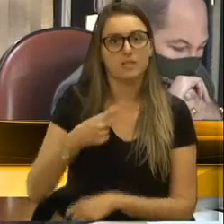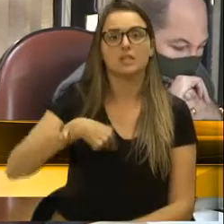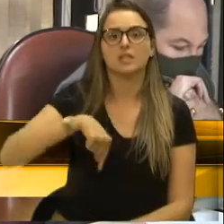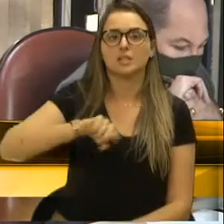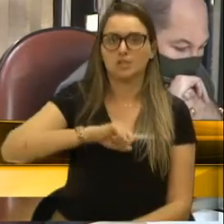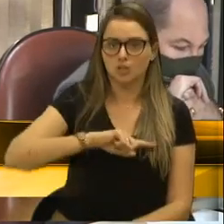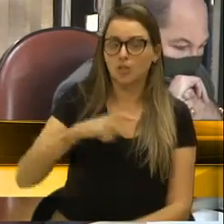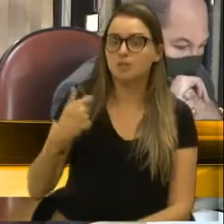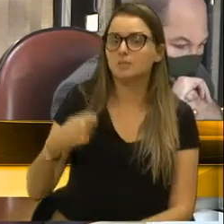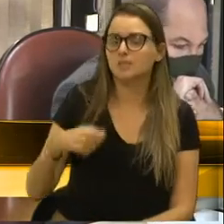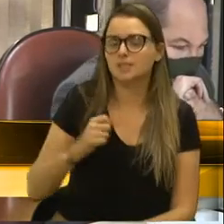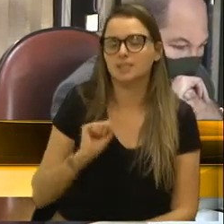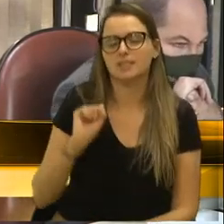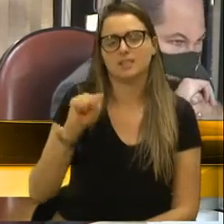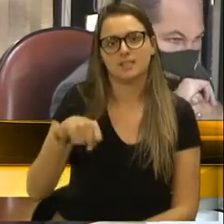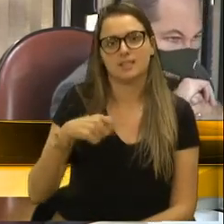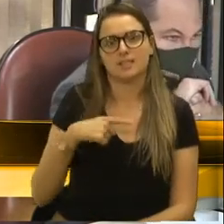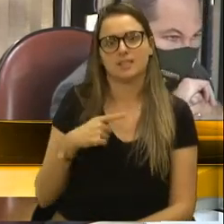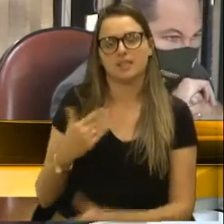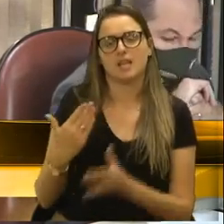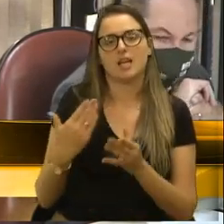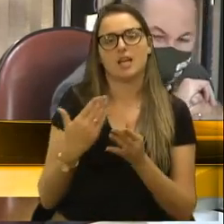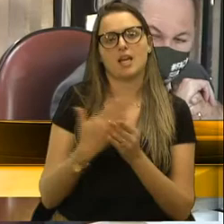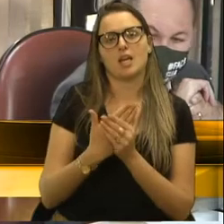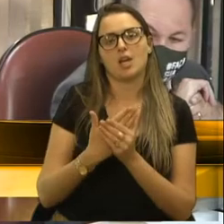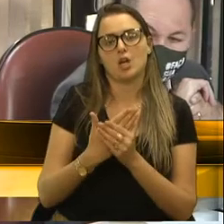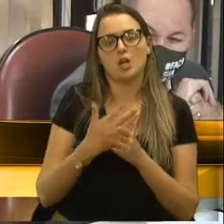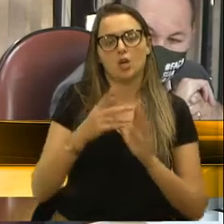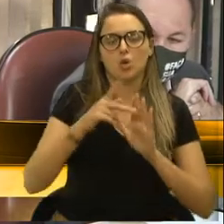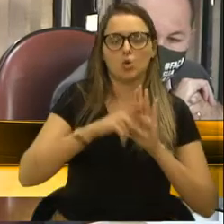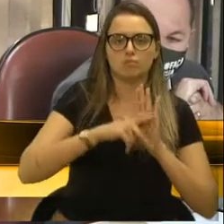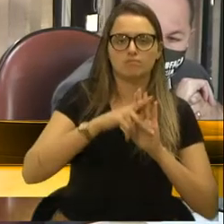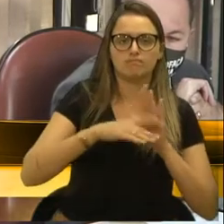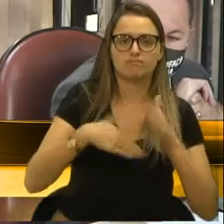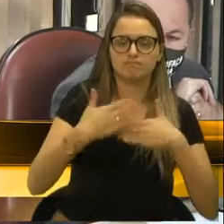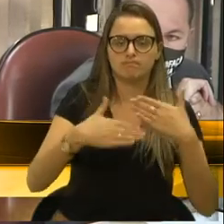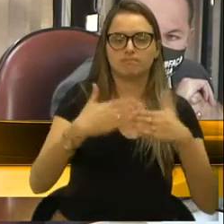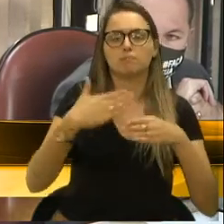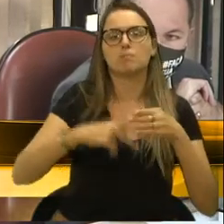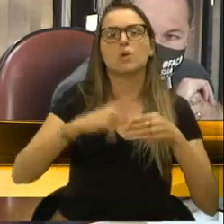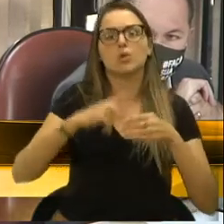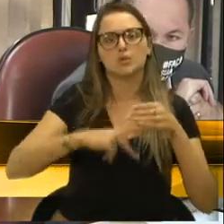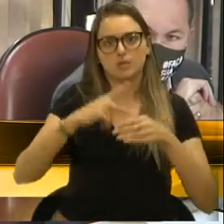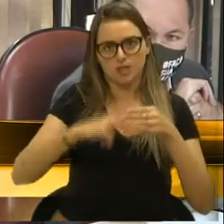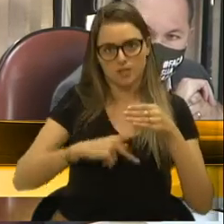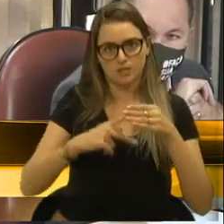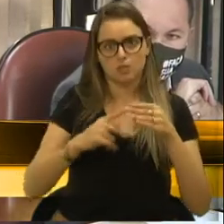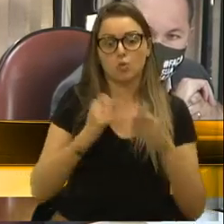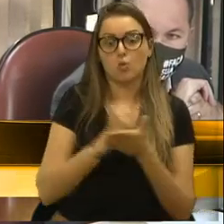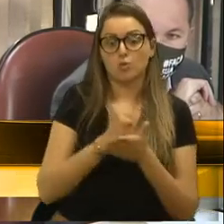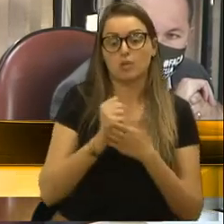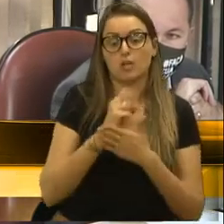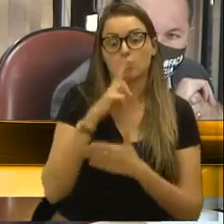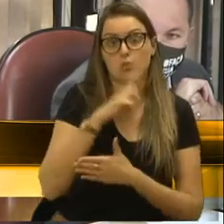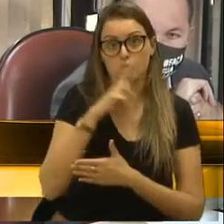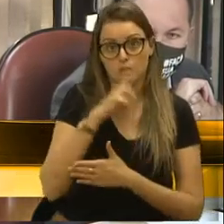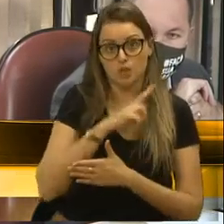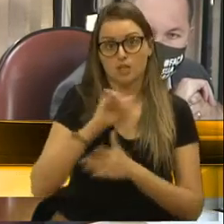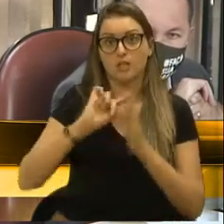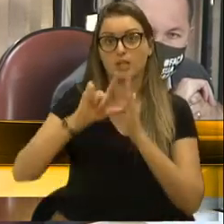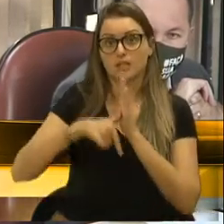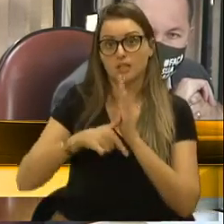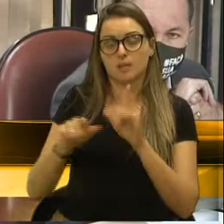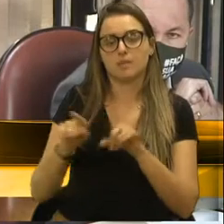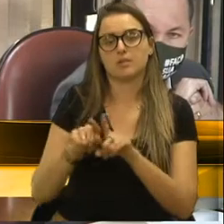de fato, abrir o processo, fazer um contrato emergencial, e, posteriormente, também, eu acho que a gente não